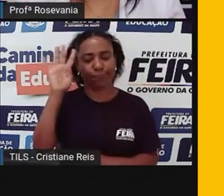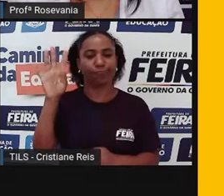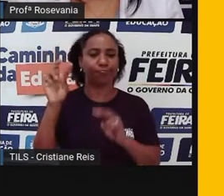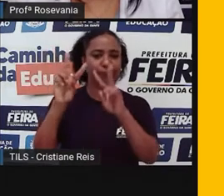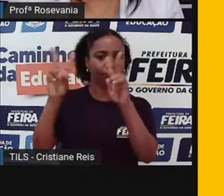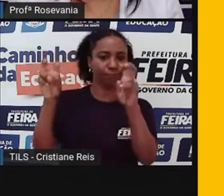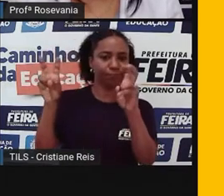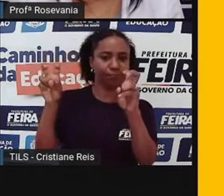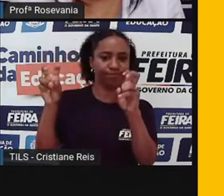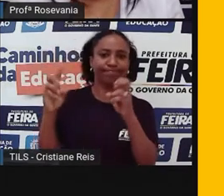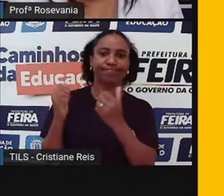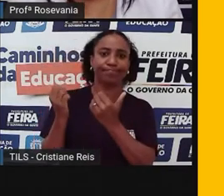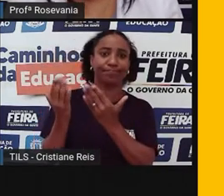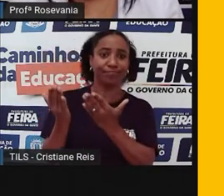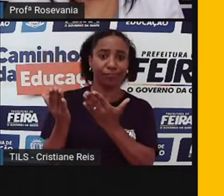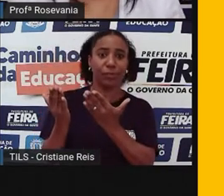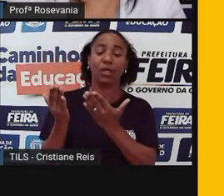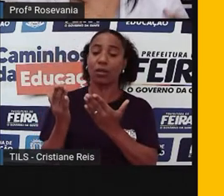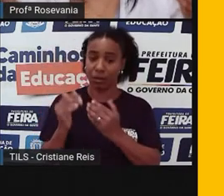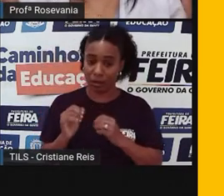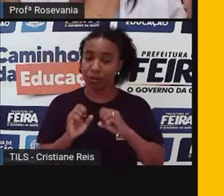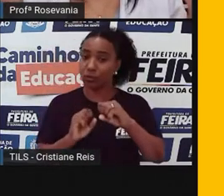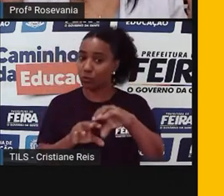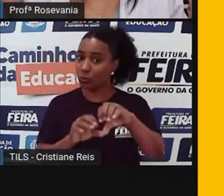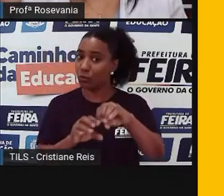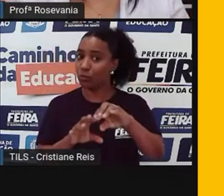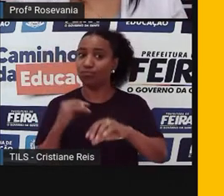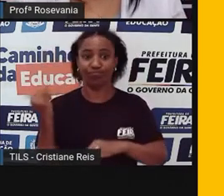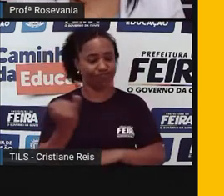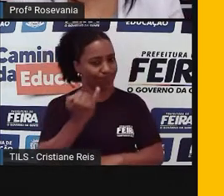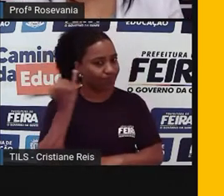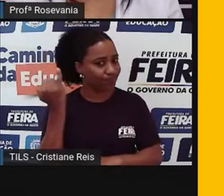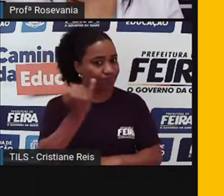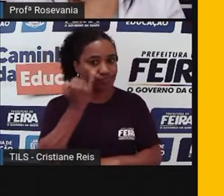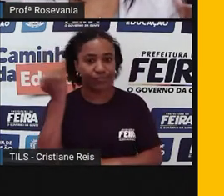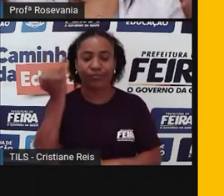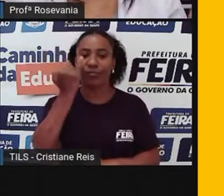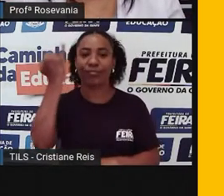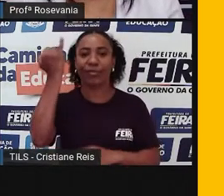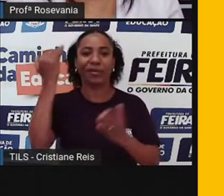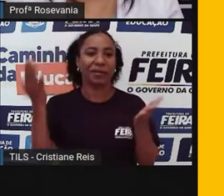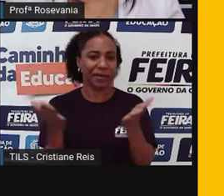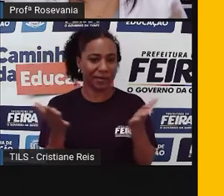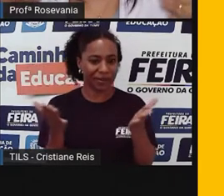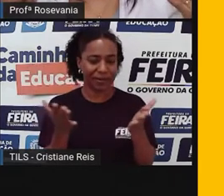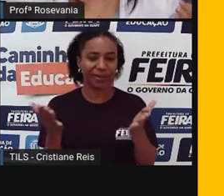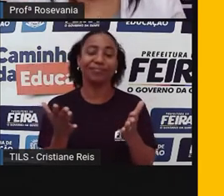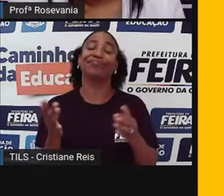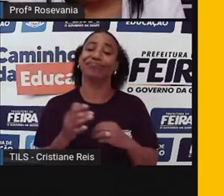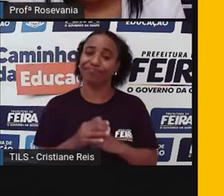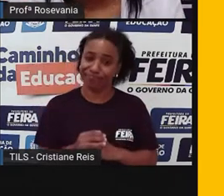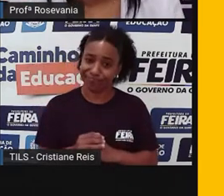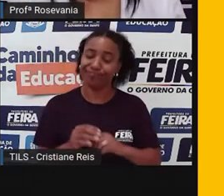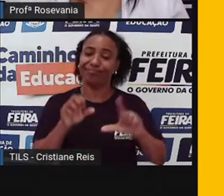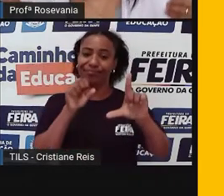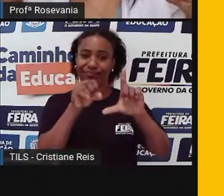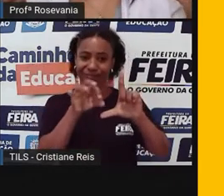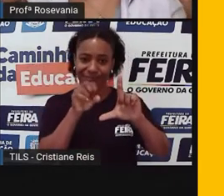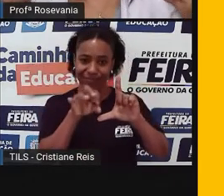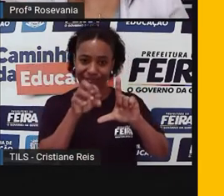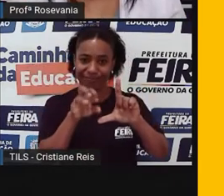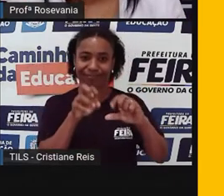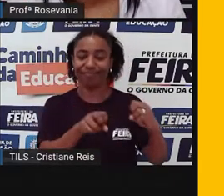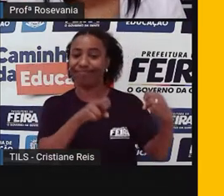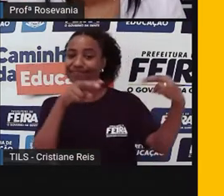essa questão da importância da educação. Então, nesse momento remoto, ela tá aí pra que você não desista, pra que